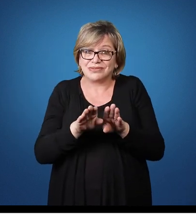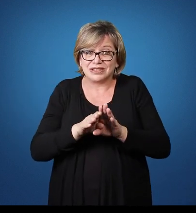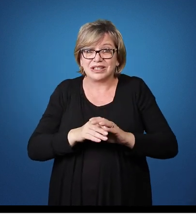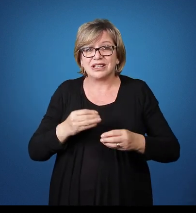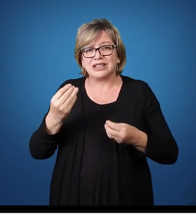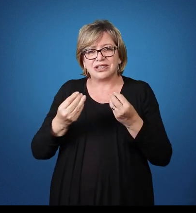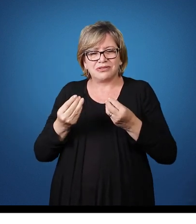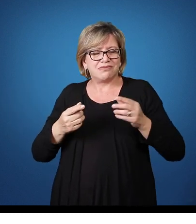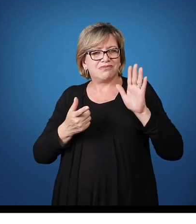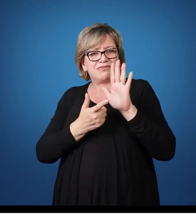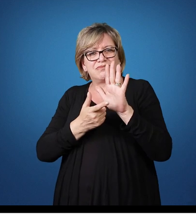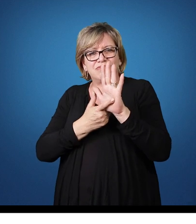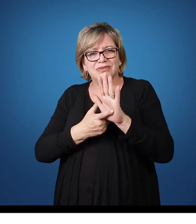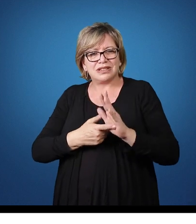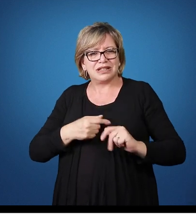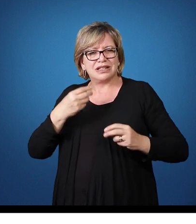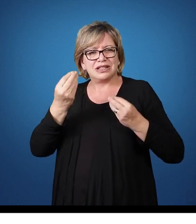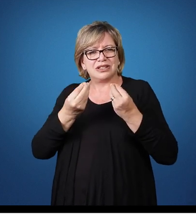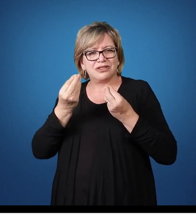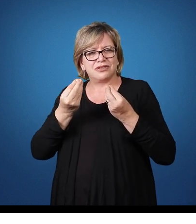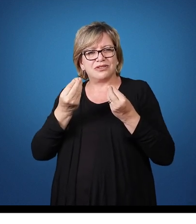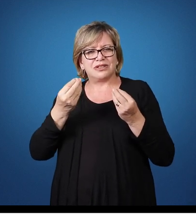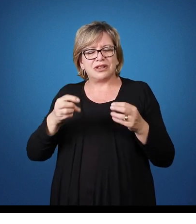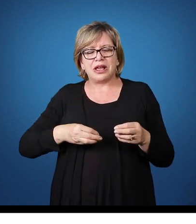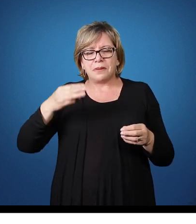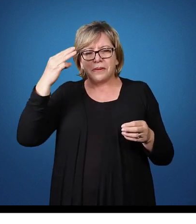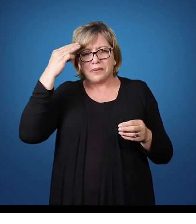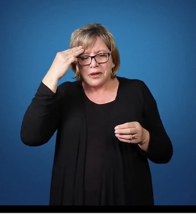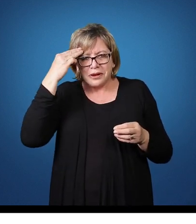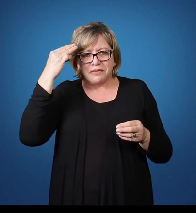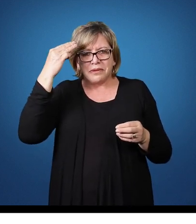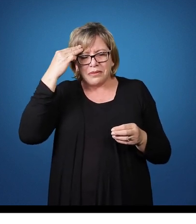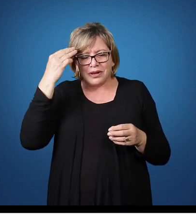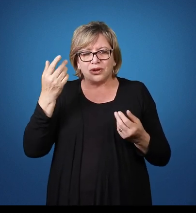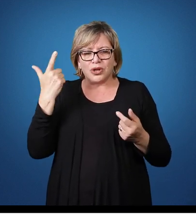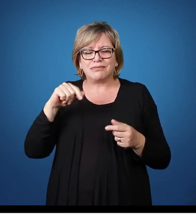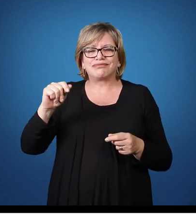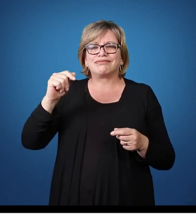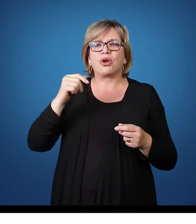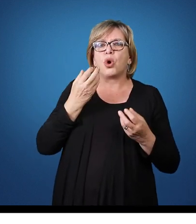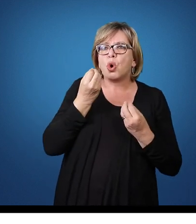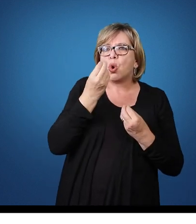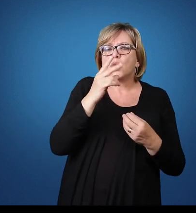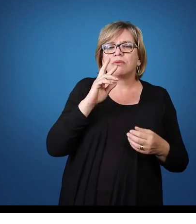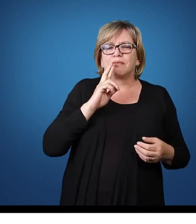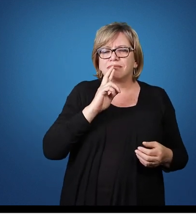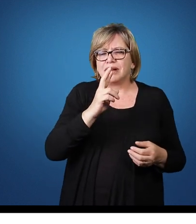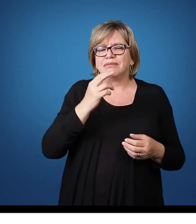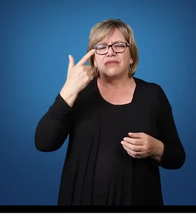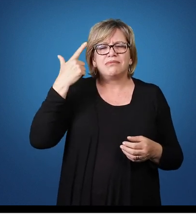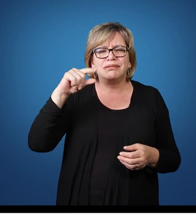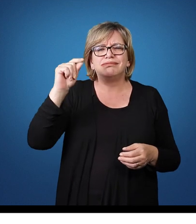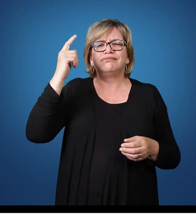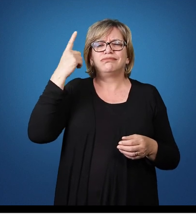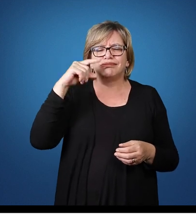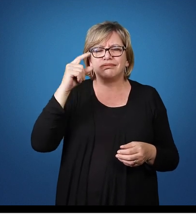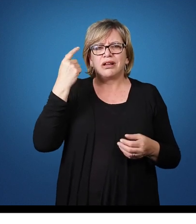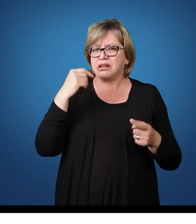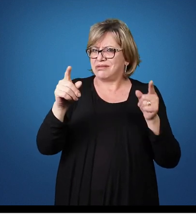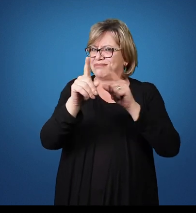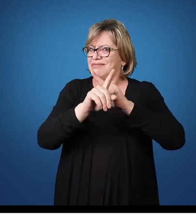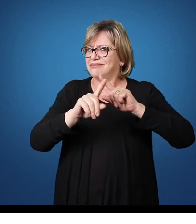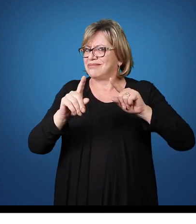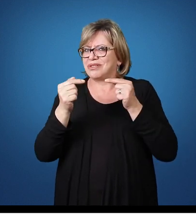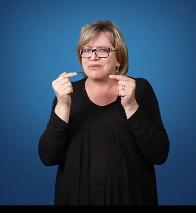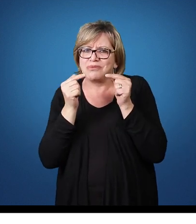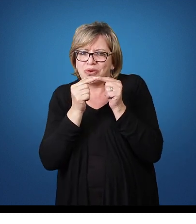Com uma ênfase extrema na memorização e na repetição dos conteúdos Não satisfazem, não estão